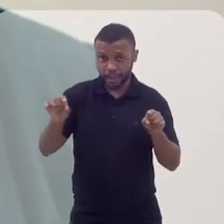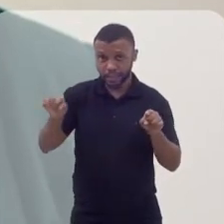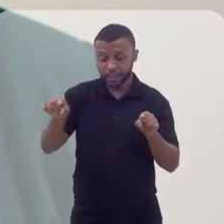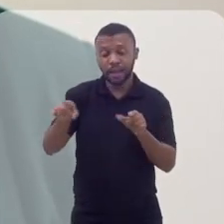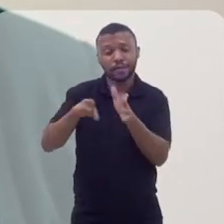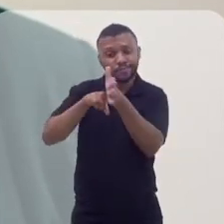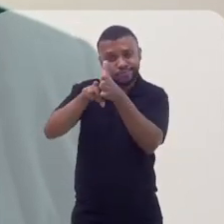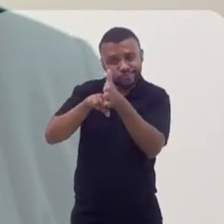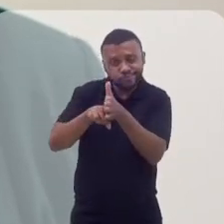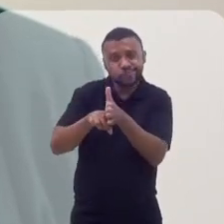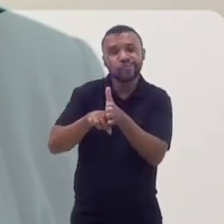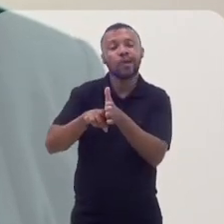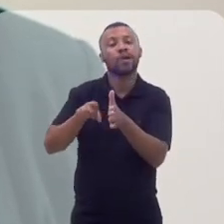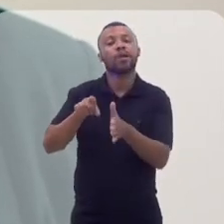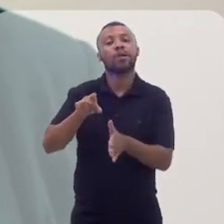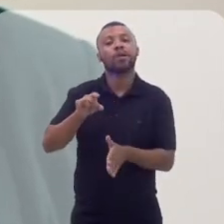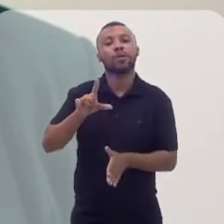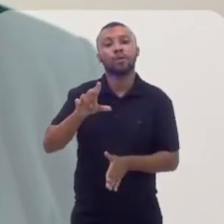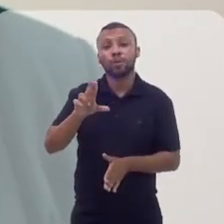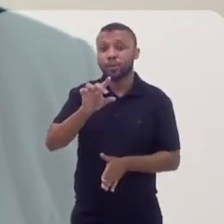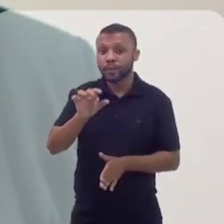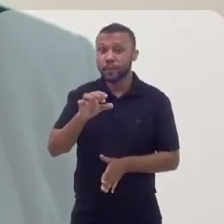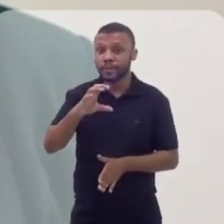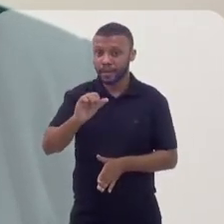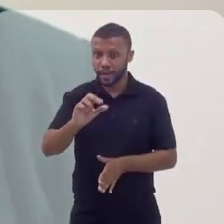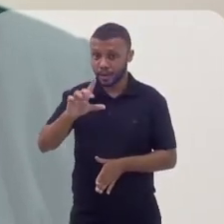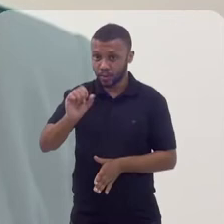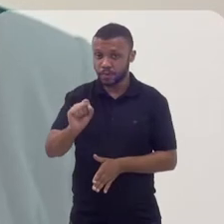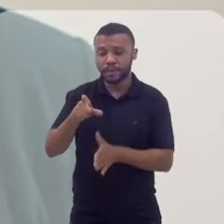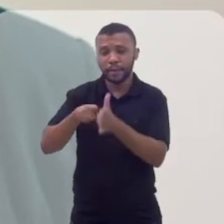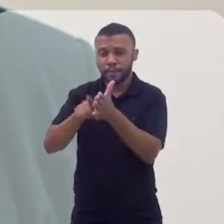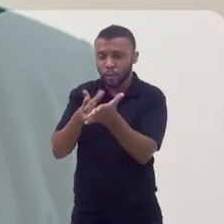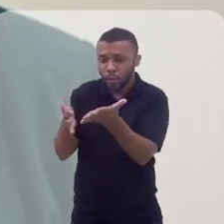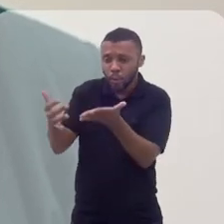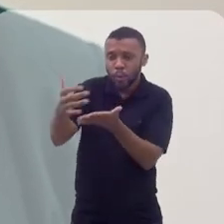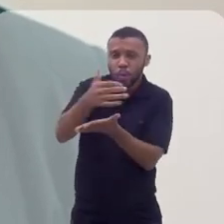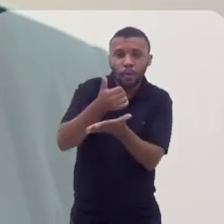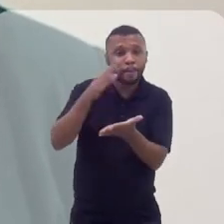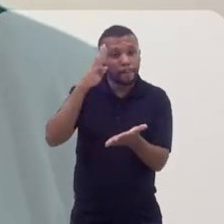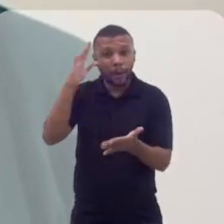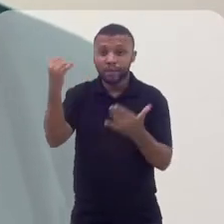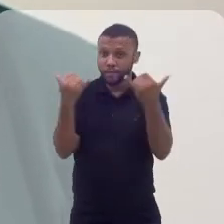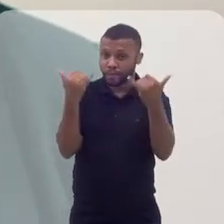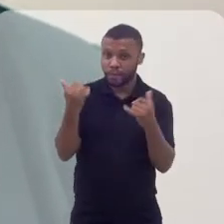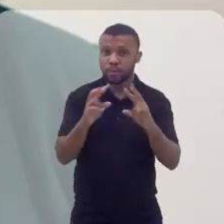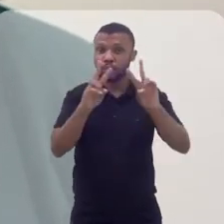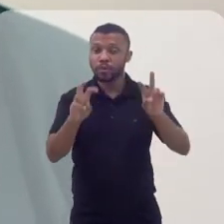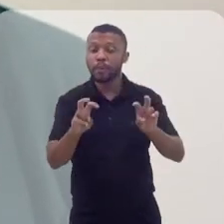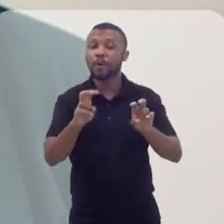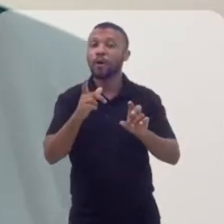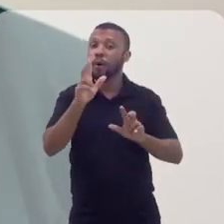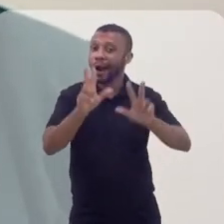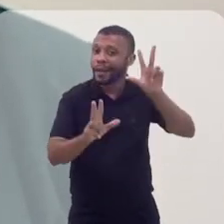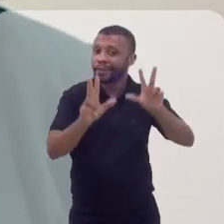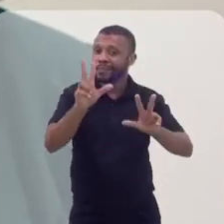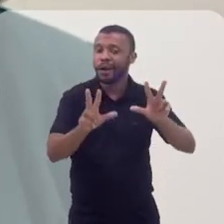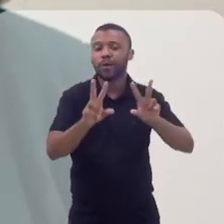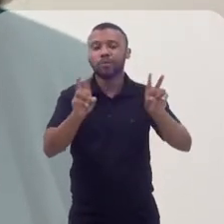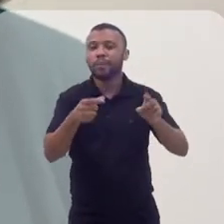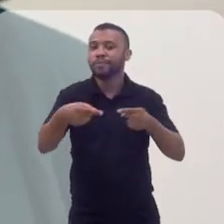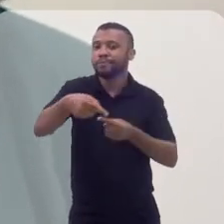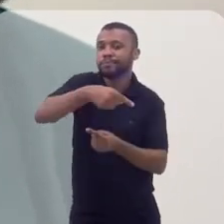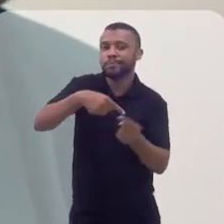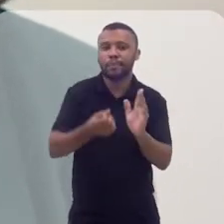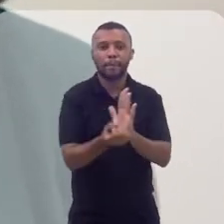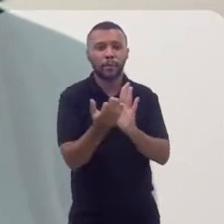cultura, Luiz Carlos Prestes Filho, mapeou os principais dados da cadeia do carnaval, o que resultou na pesquisa Cadeia